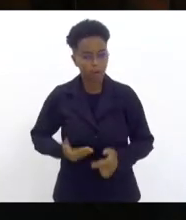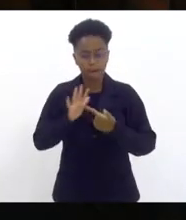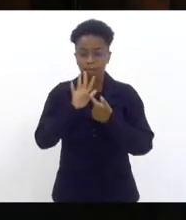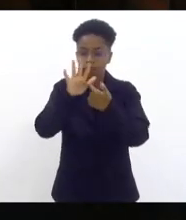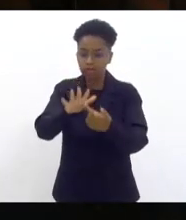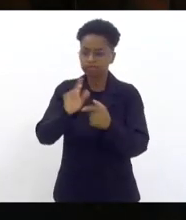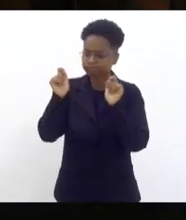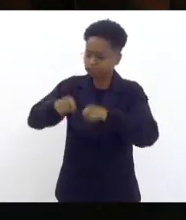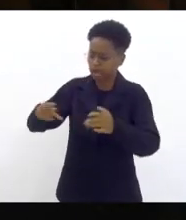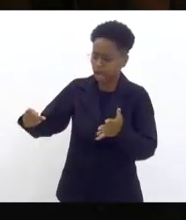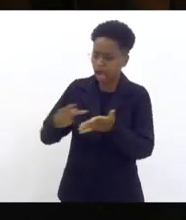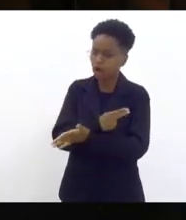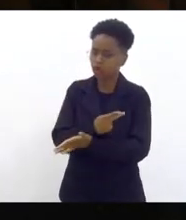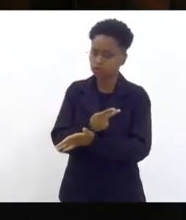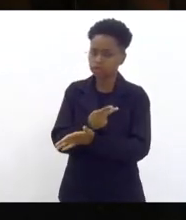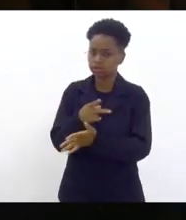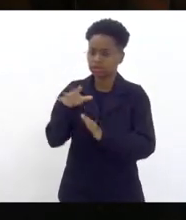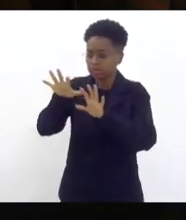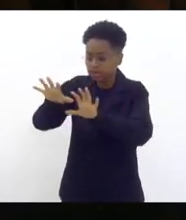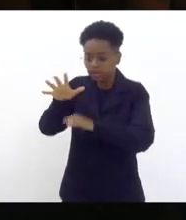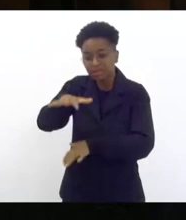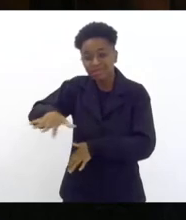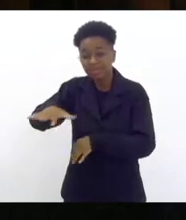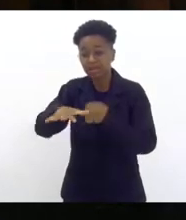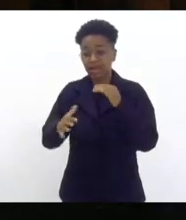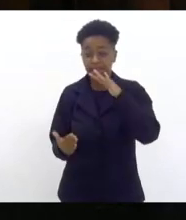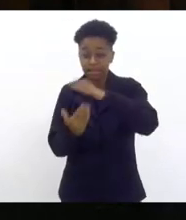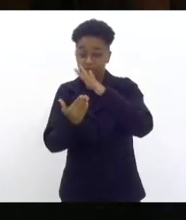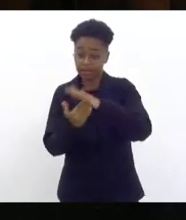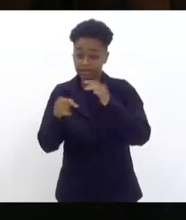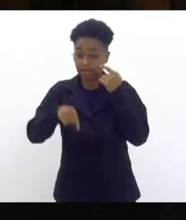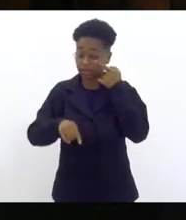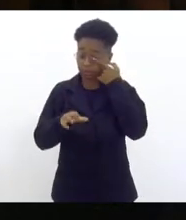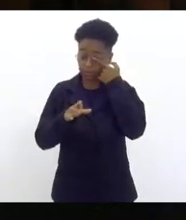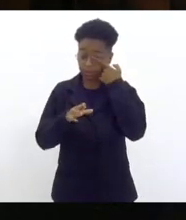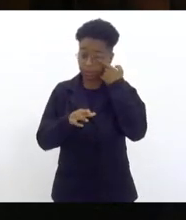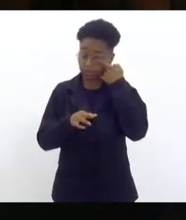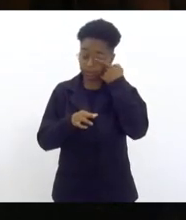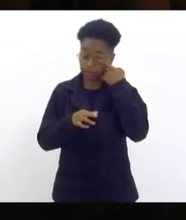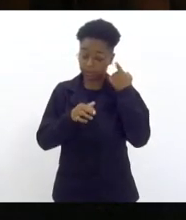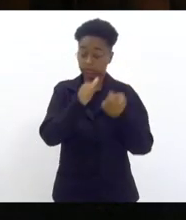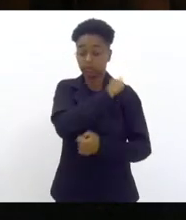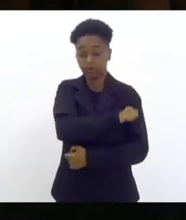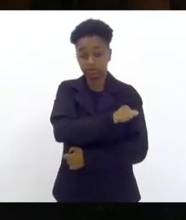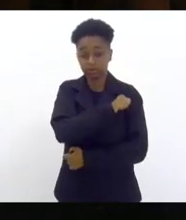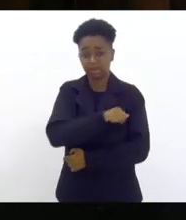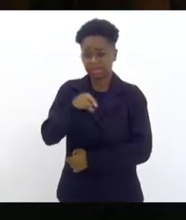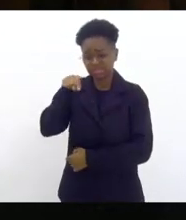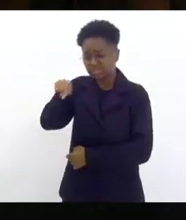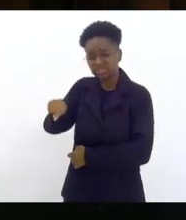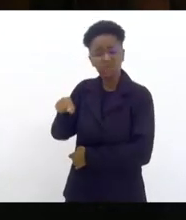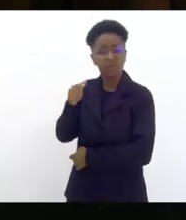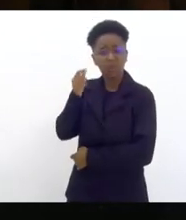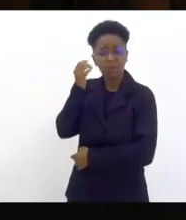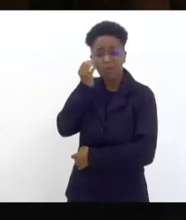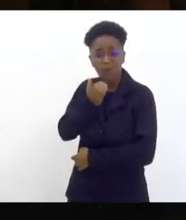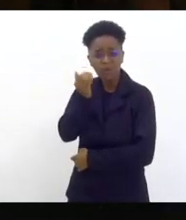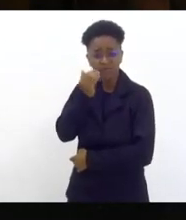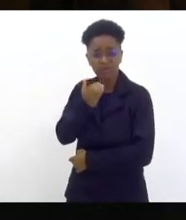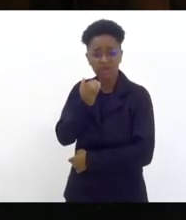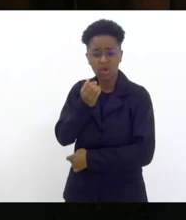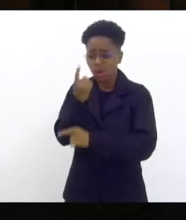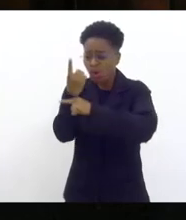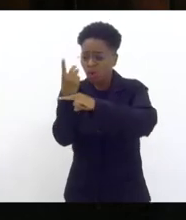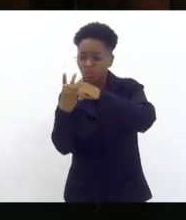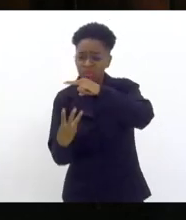viabilidade para uma situação limite no Estado do Rio de Janeiro seja o governador colocando um terço